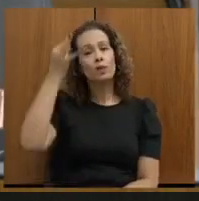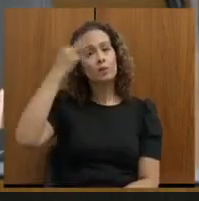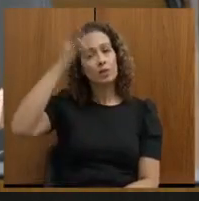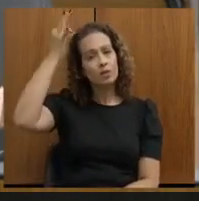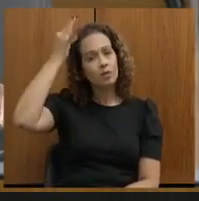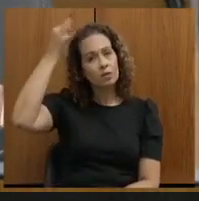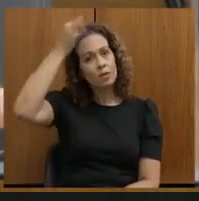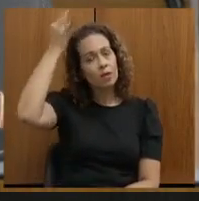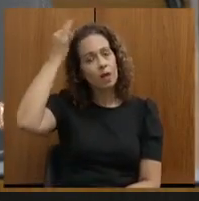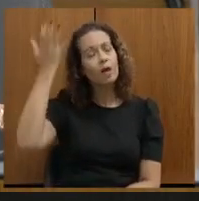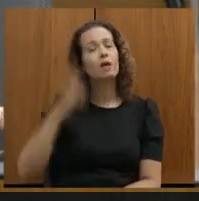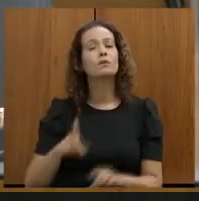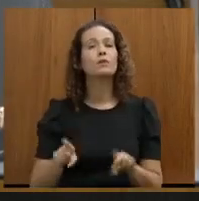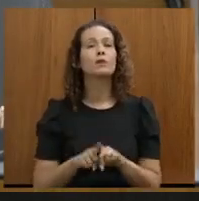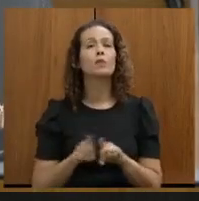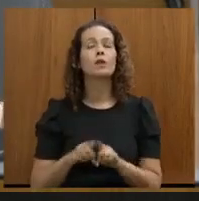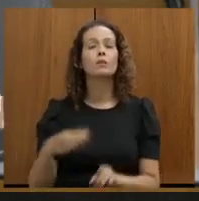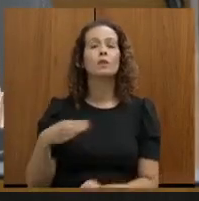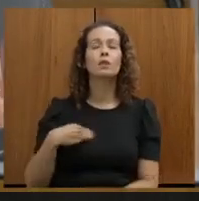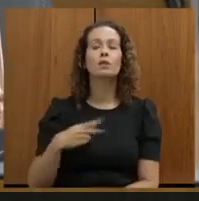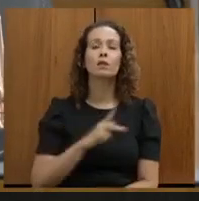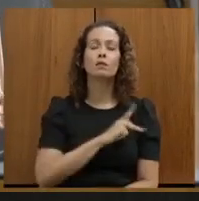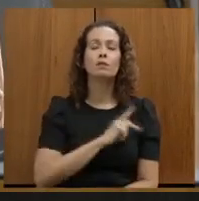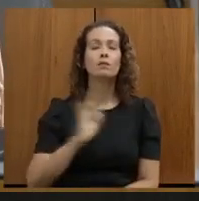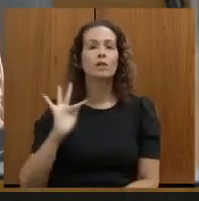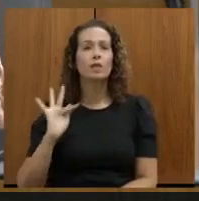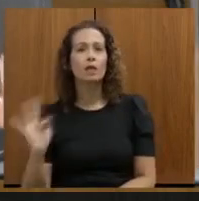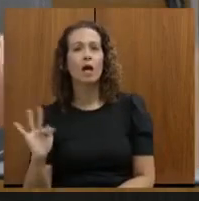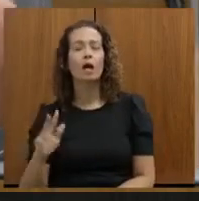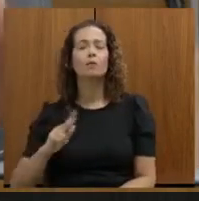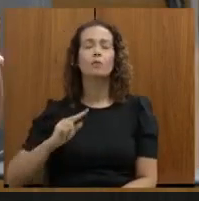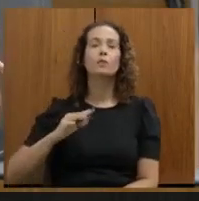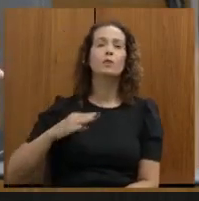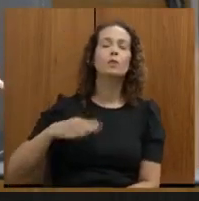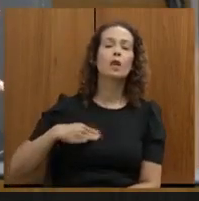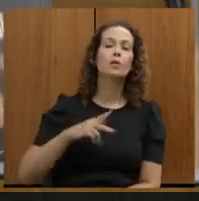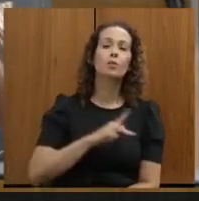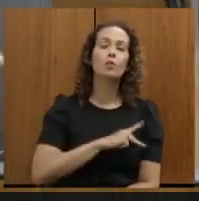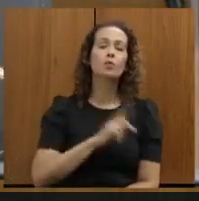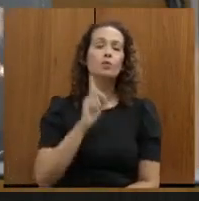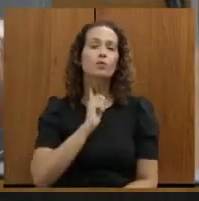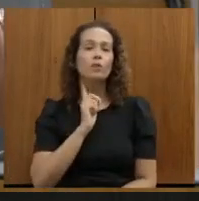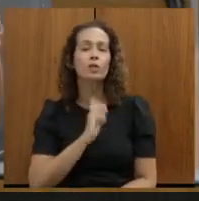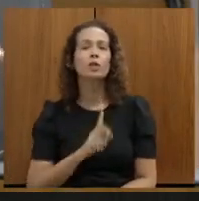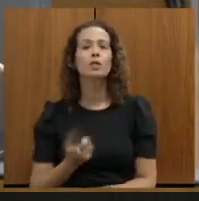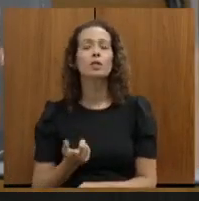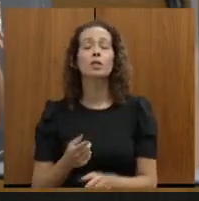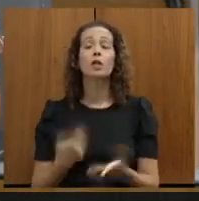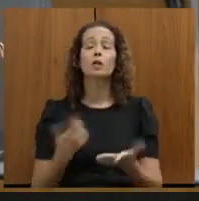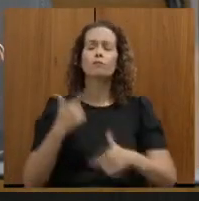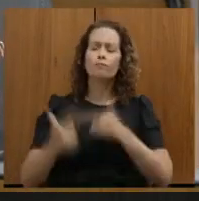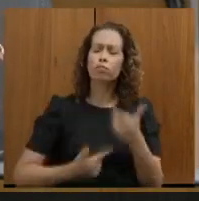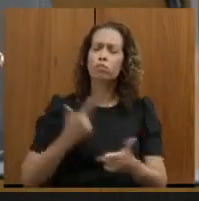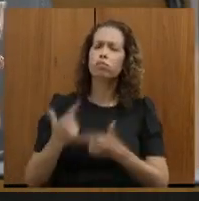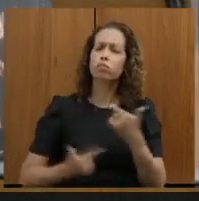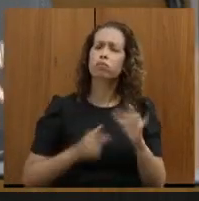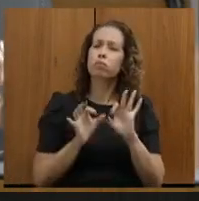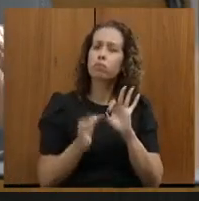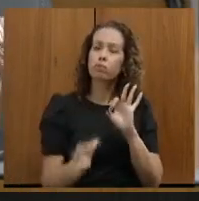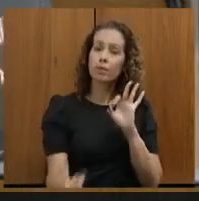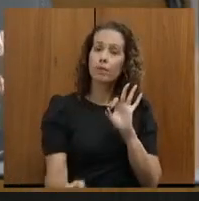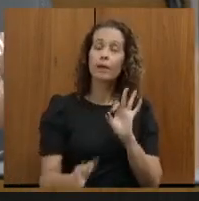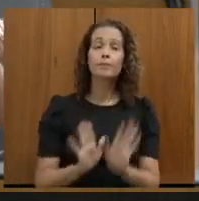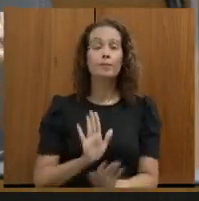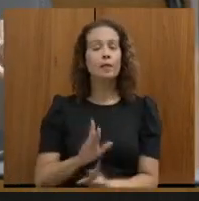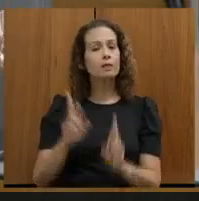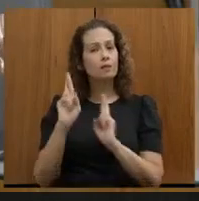Público Federal, o Ministério Público de Minas, o do Espírito Santo, um trabalho conjunto longo e demorado, que nós sabemos que é muito... mas